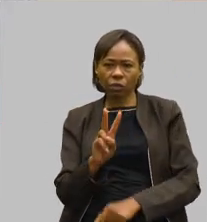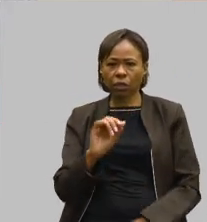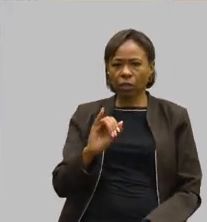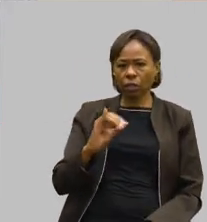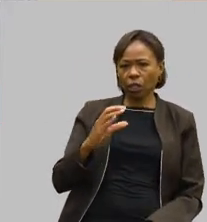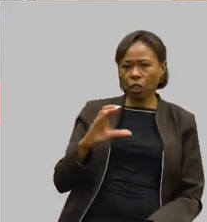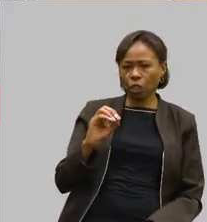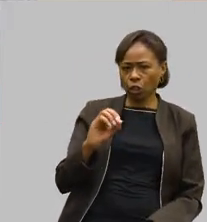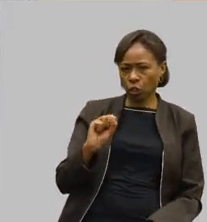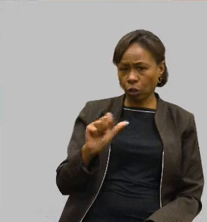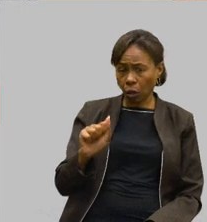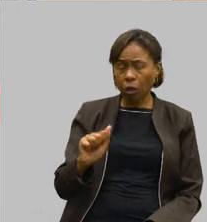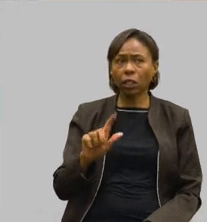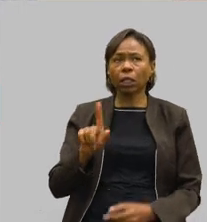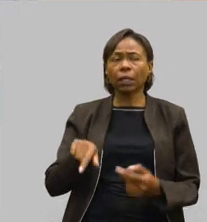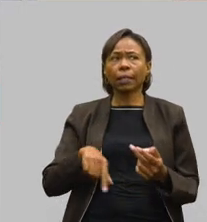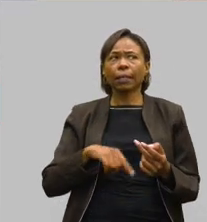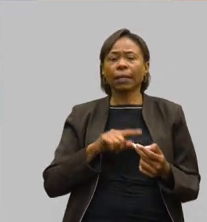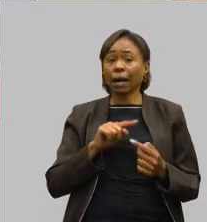área onde você tem